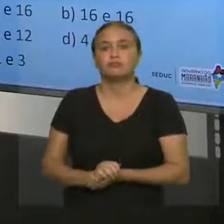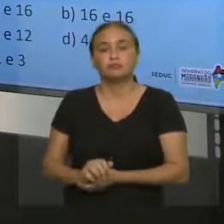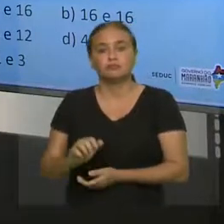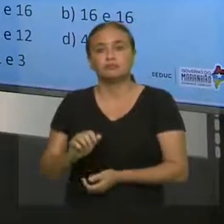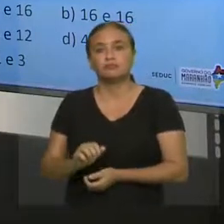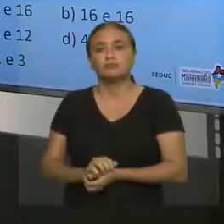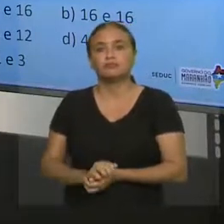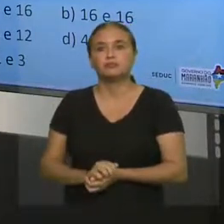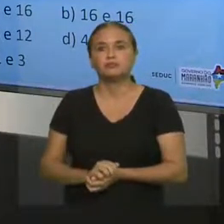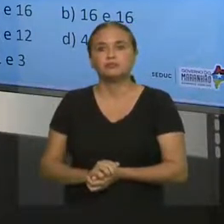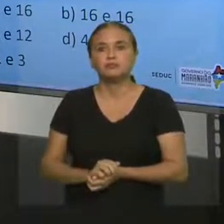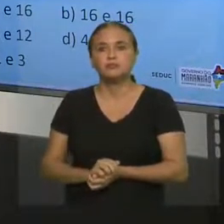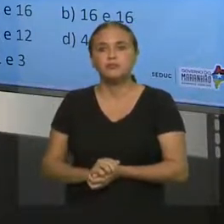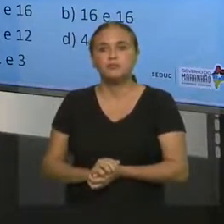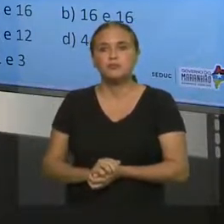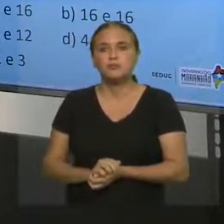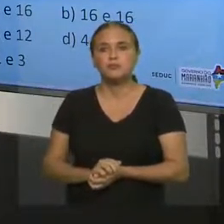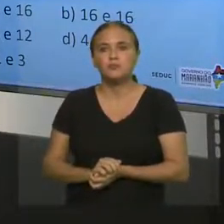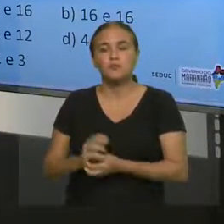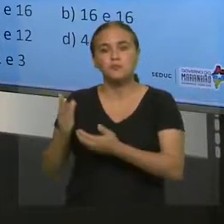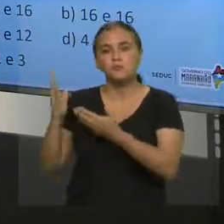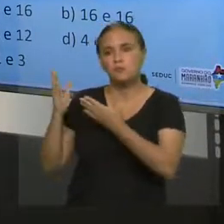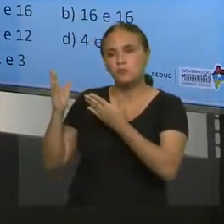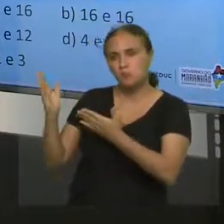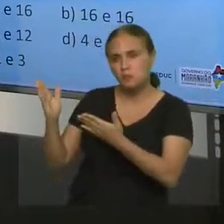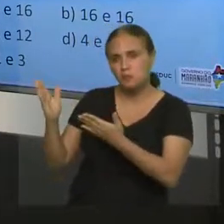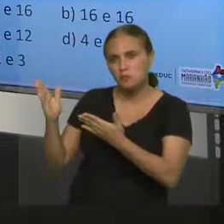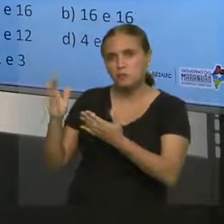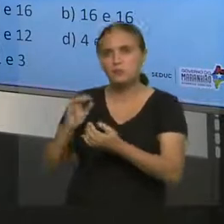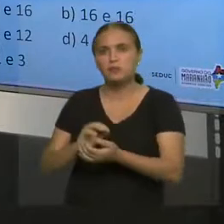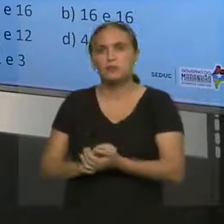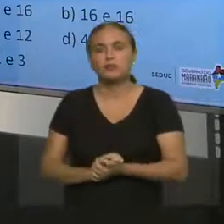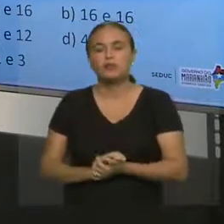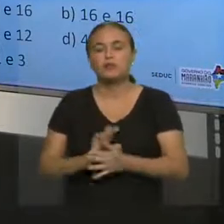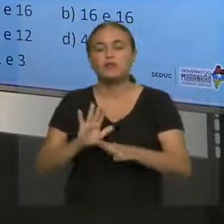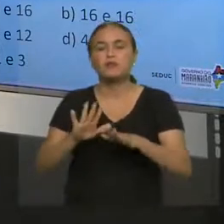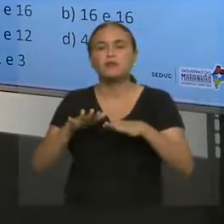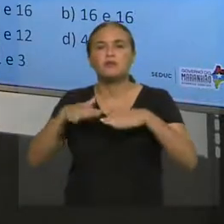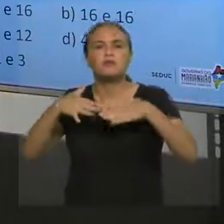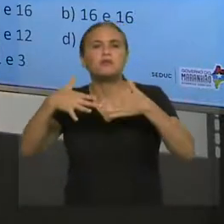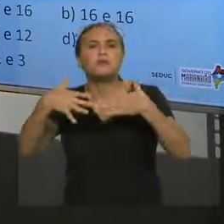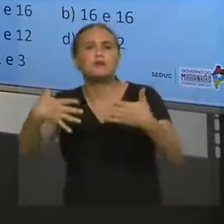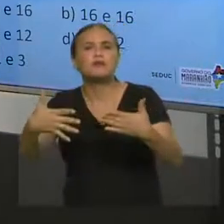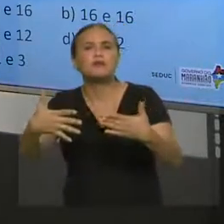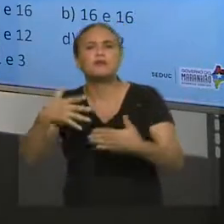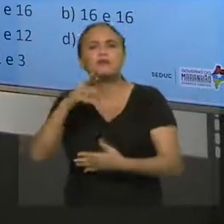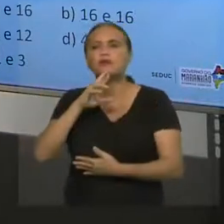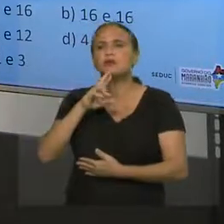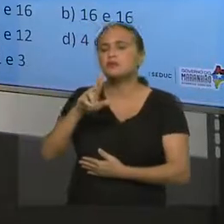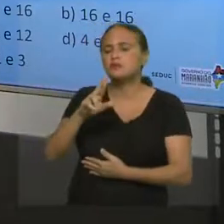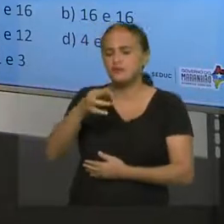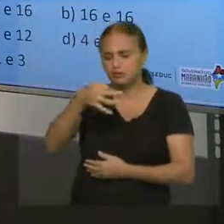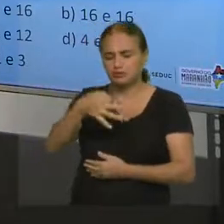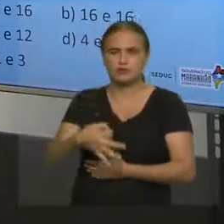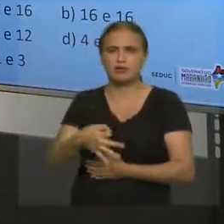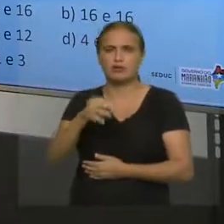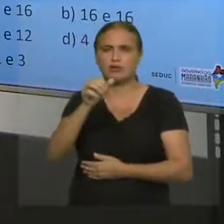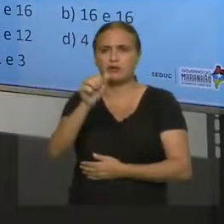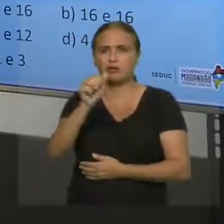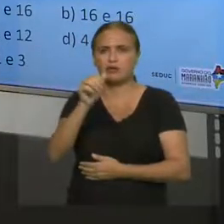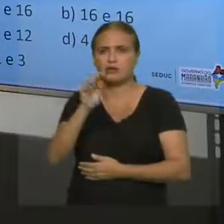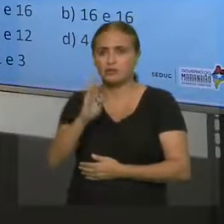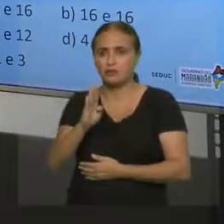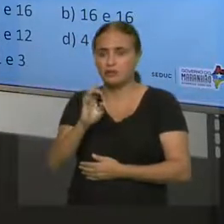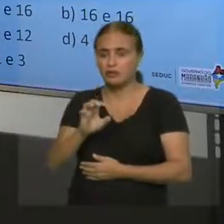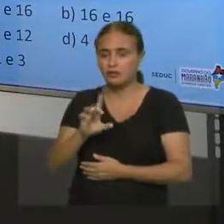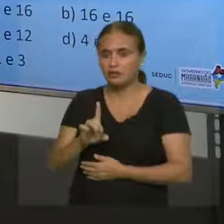forças que atuam em A e o módulo da resultante das forças que atuam em B valem em Newton, respectivamente, iguais a quantos. Então, aqui, eu não